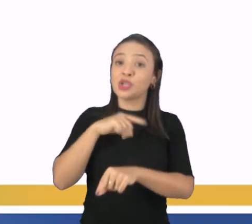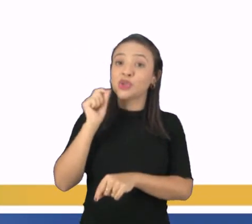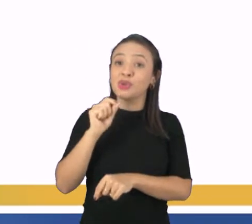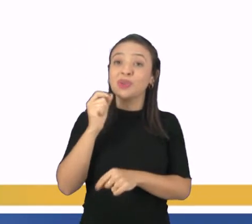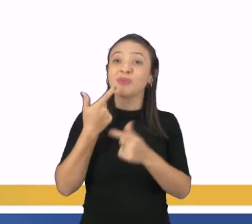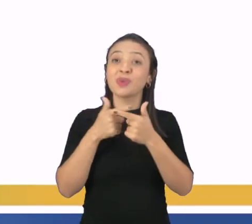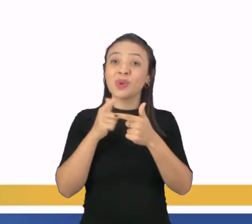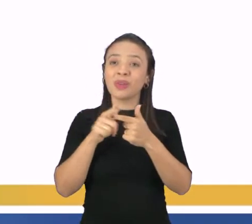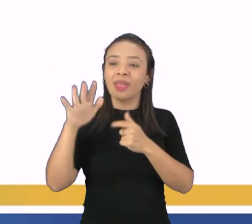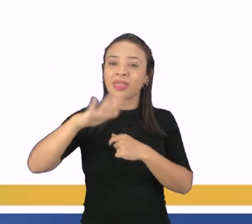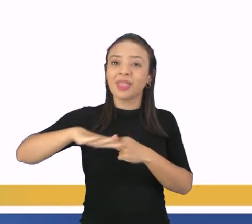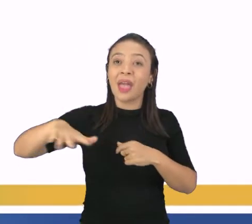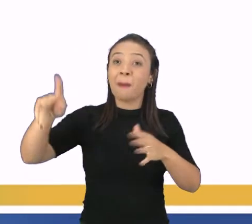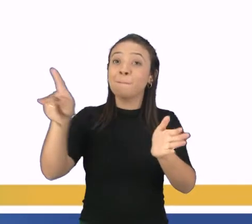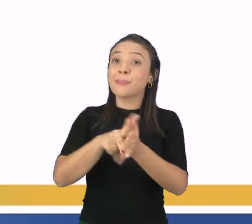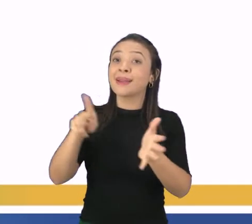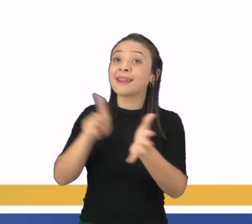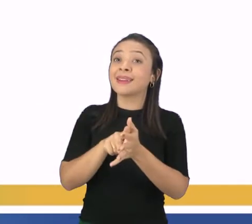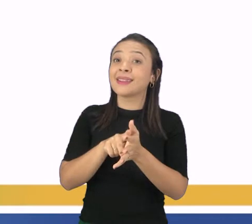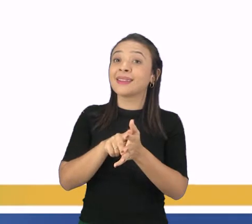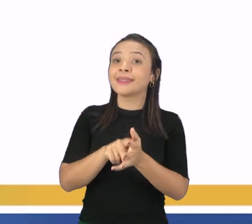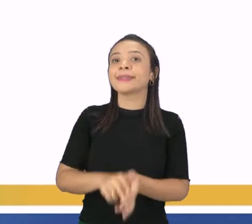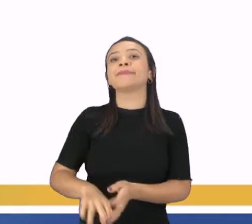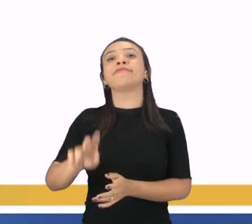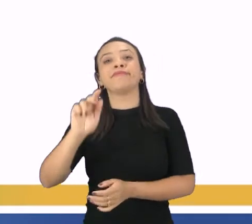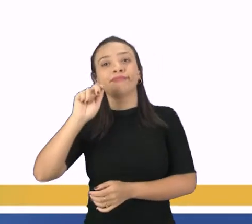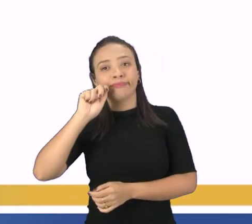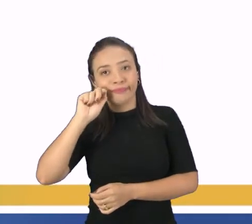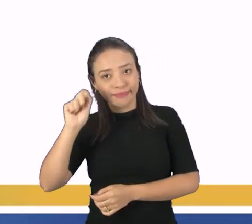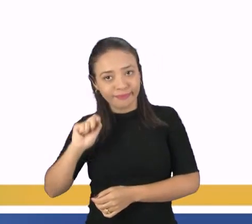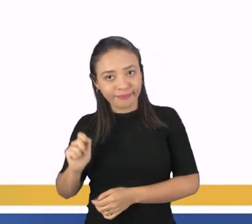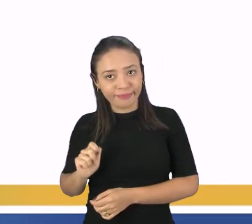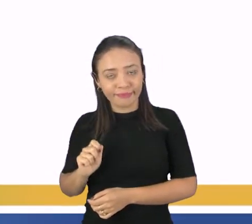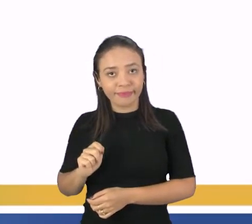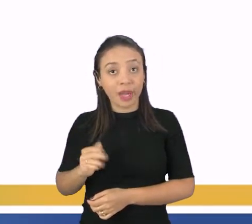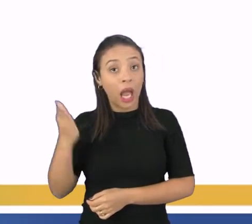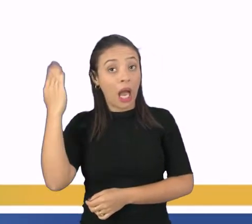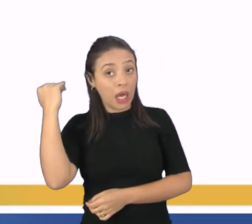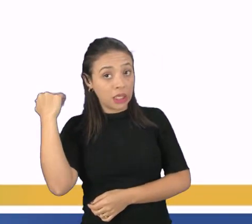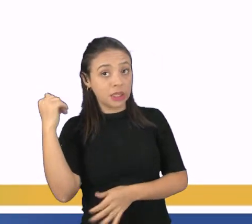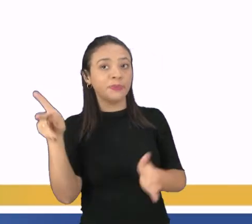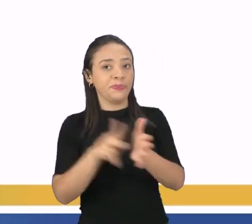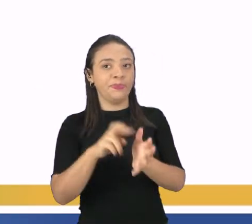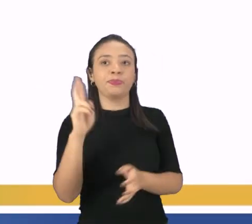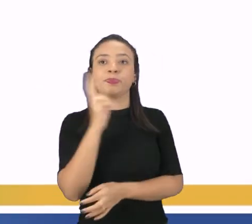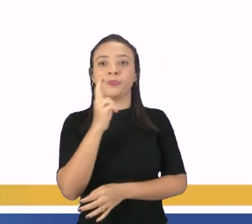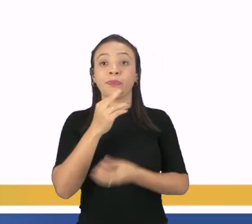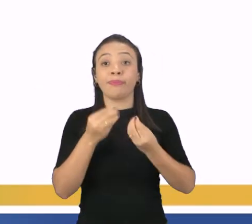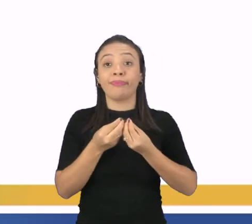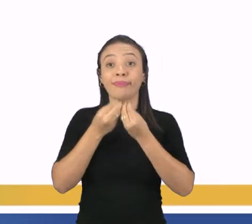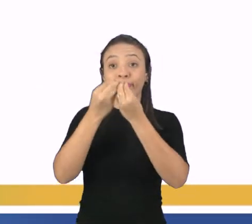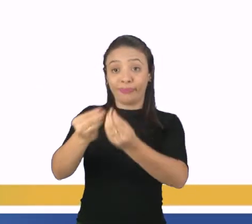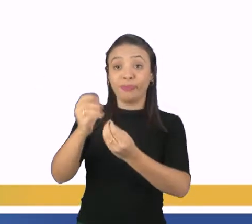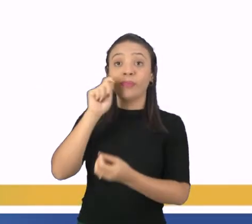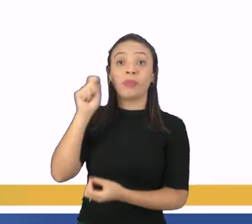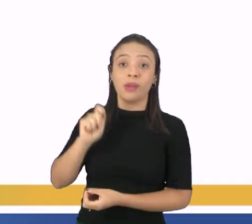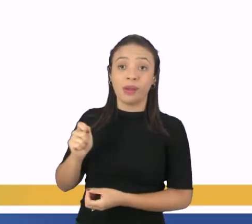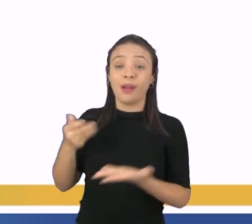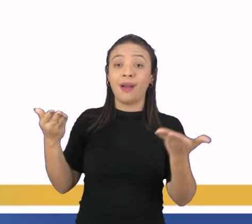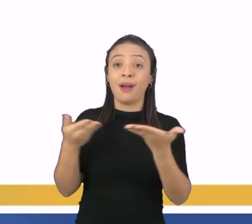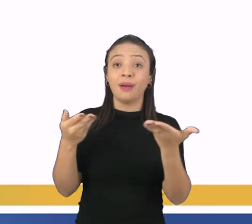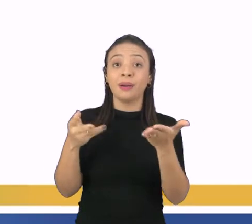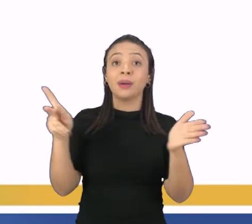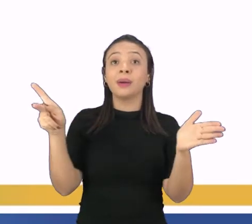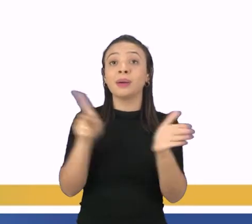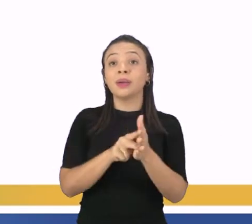incômodo dessa região pertencer à Ucrânia. No passado era da Rússia, foi entregue para os ucranianos e